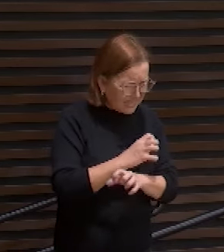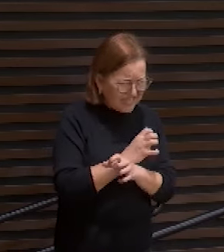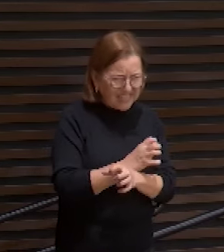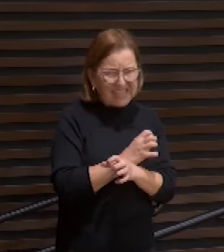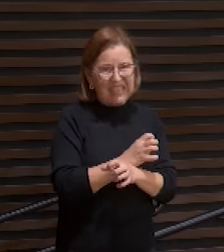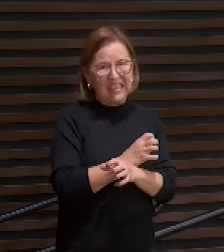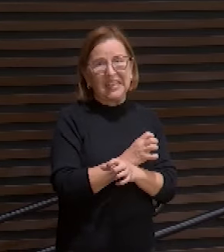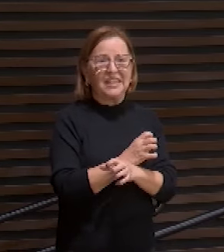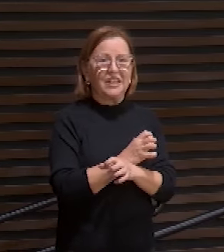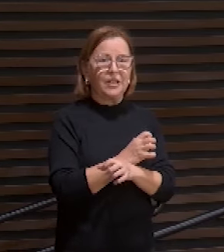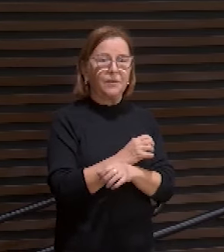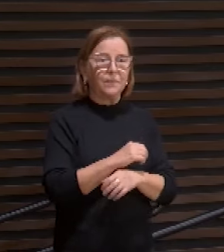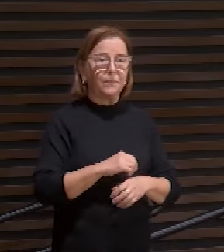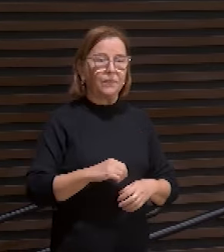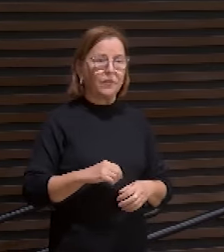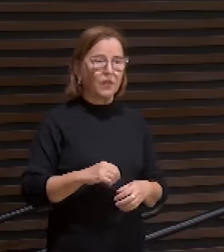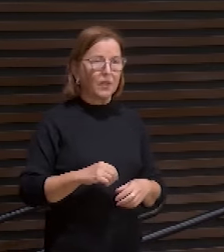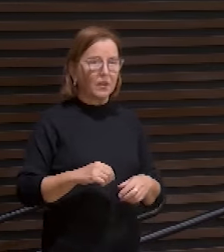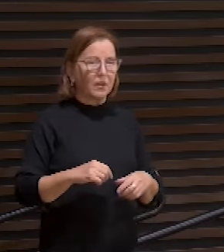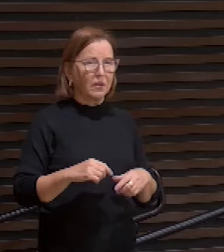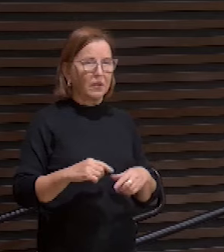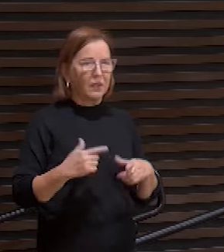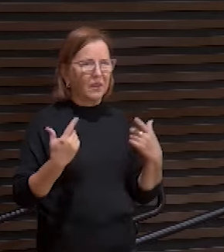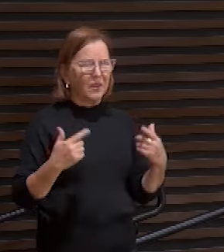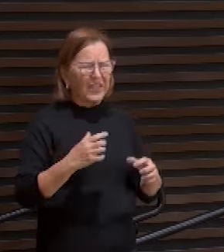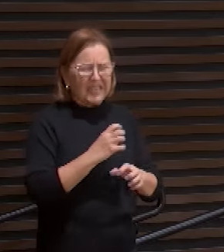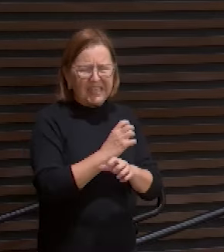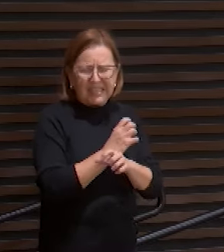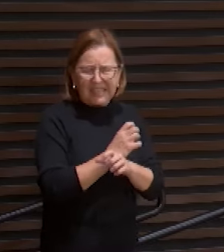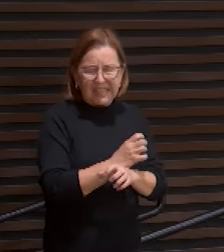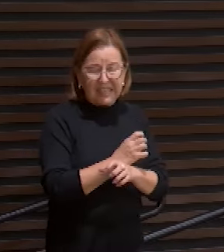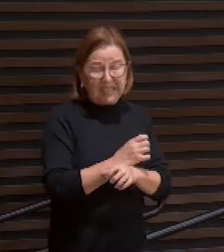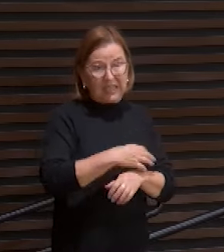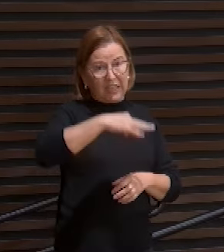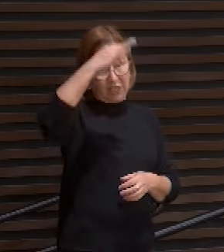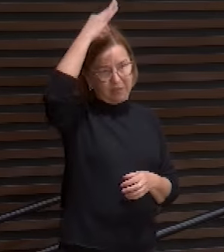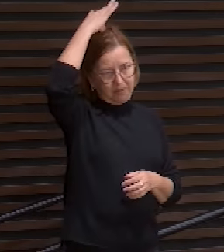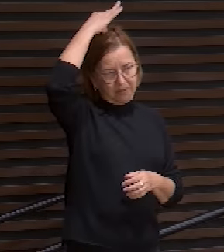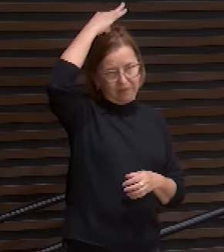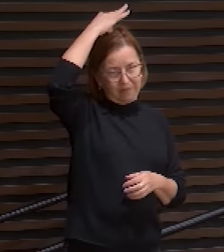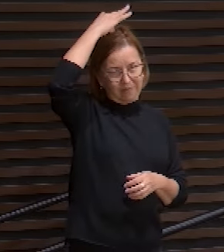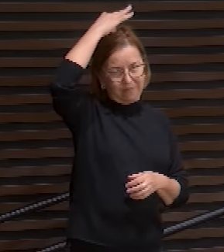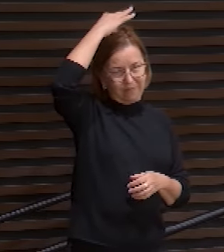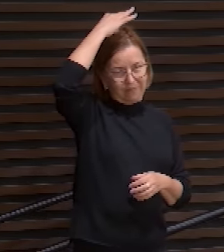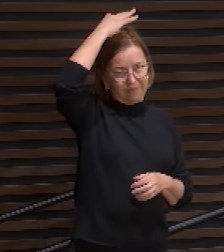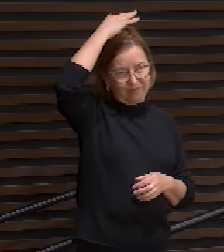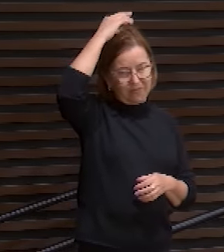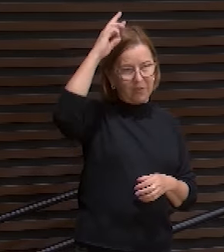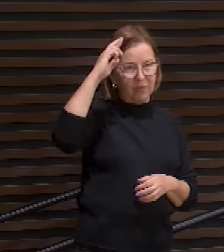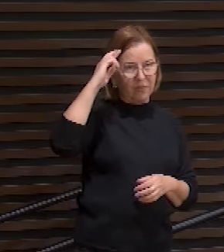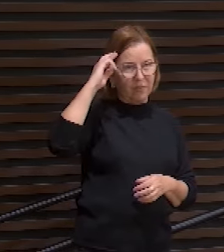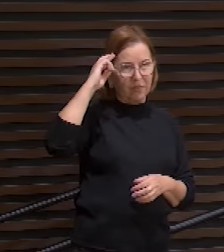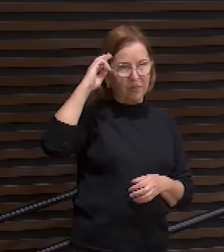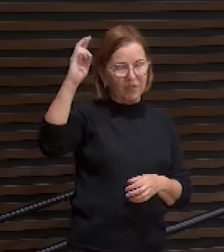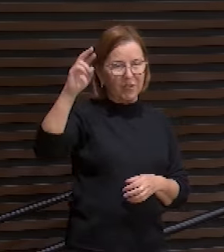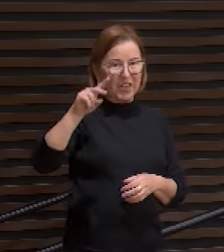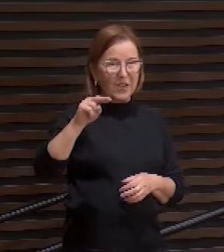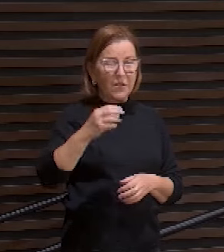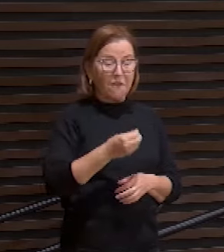seca, ou seja, num ambiente de aridez espiritual. Ele era como vida brotando.